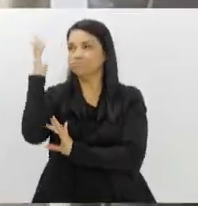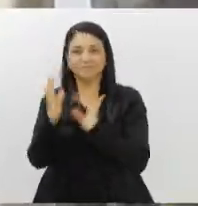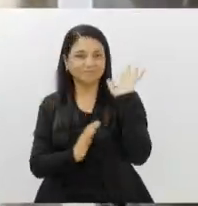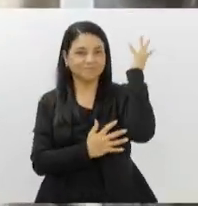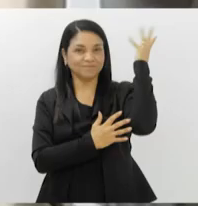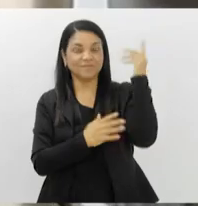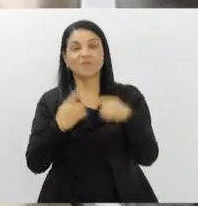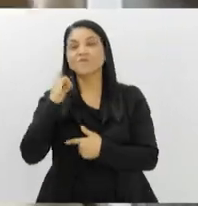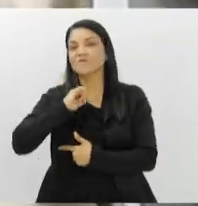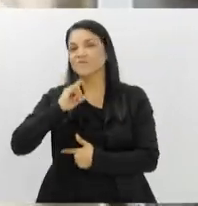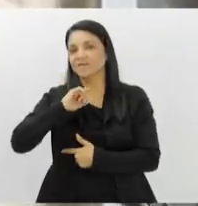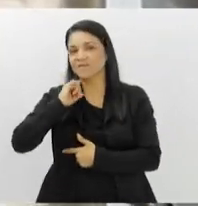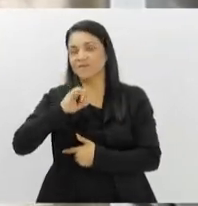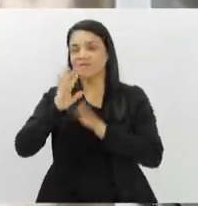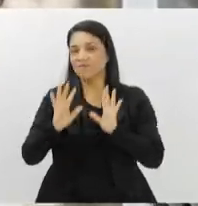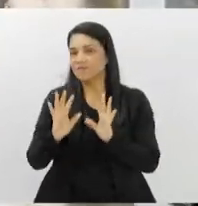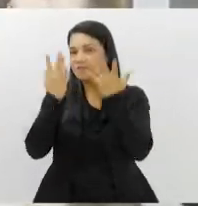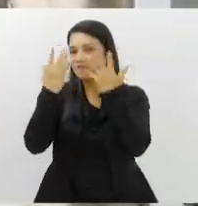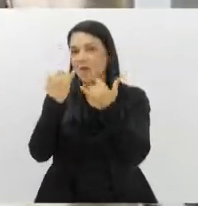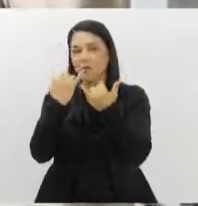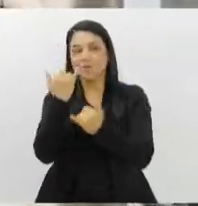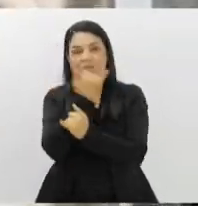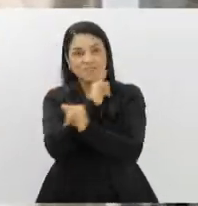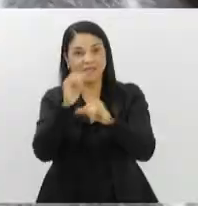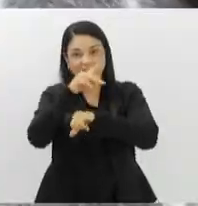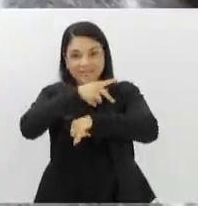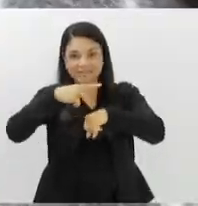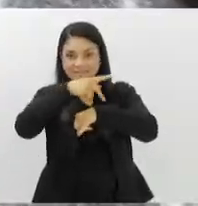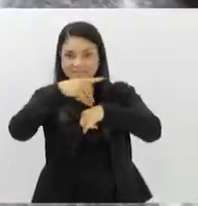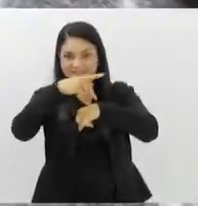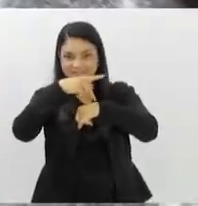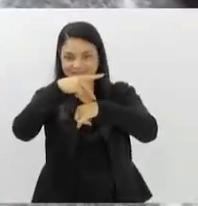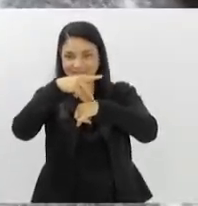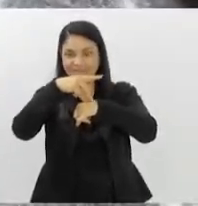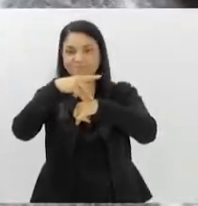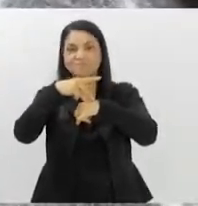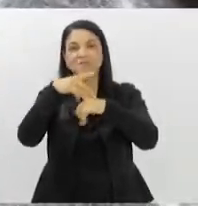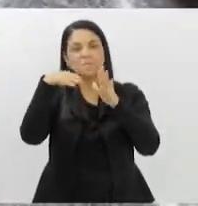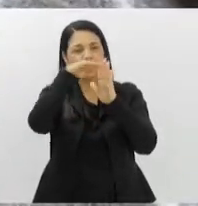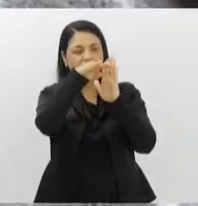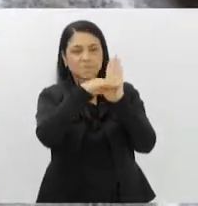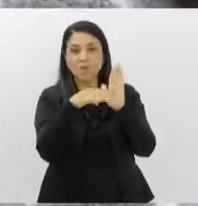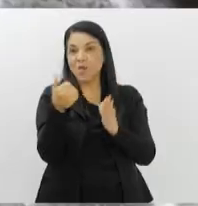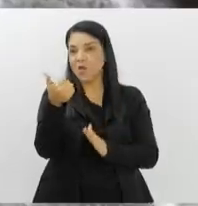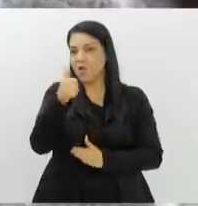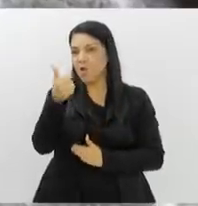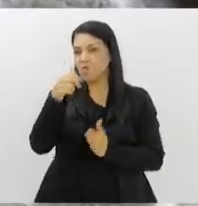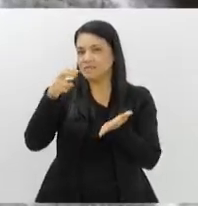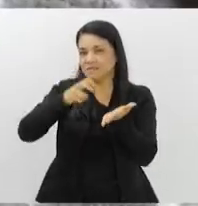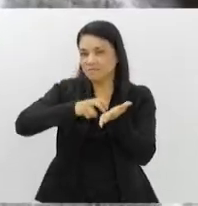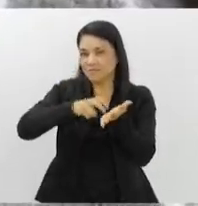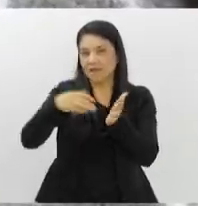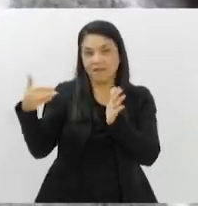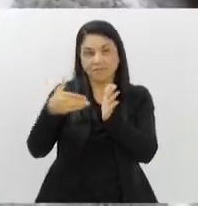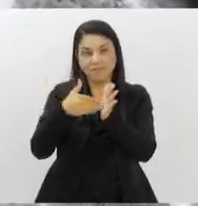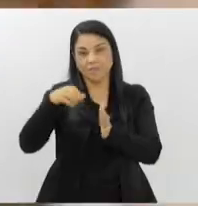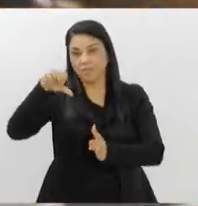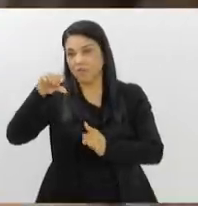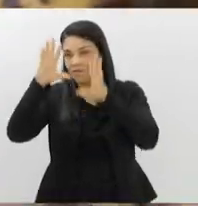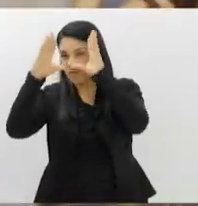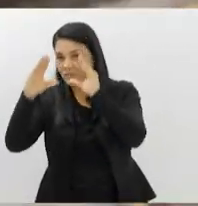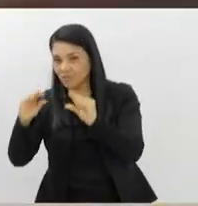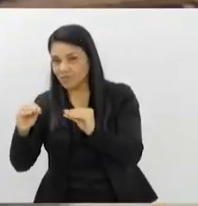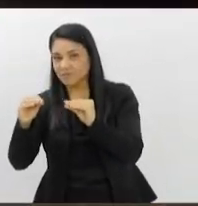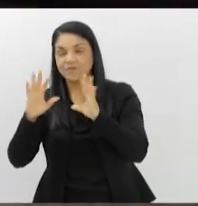Aterro do Flamengo, o Festival Italianissimo. Com programação das 11 horas da manhã até as 9 horas da noite, o